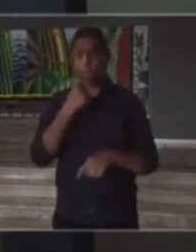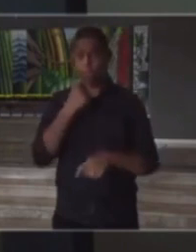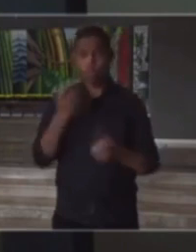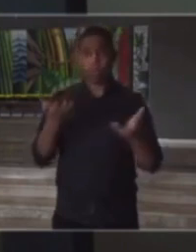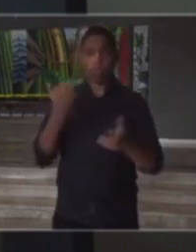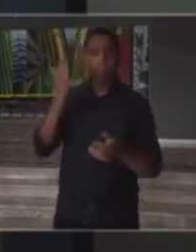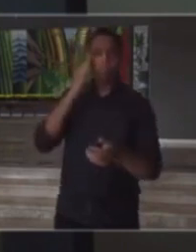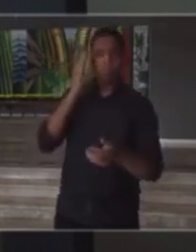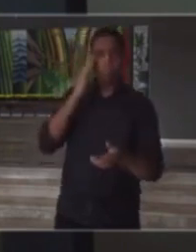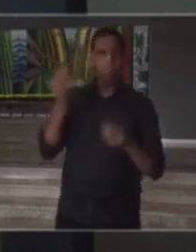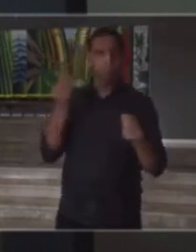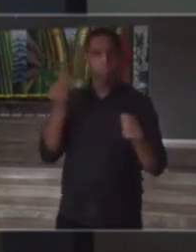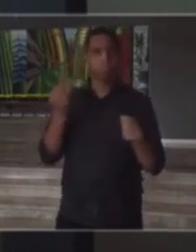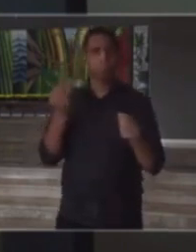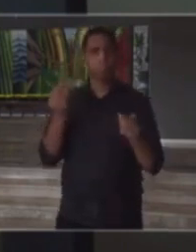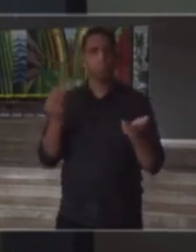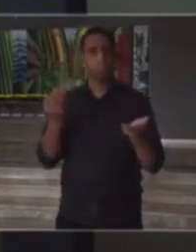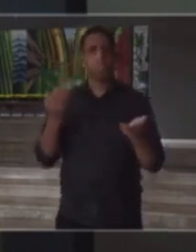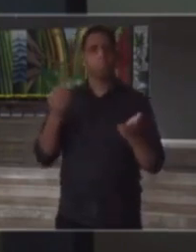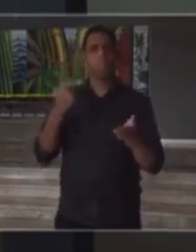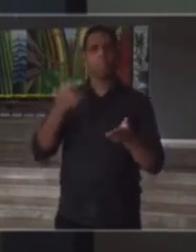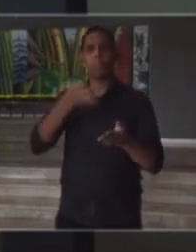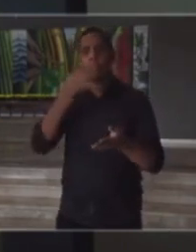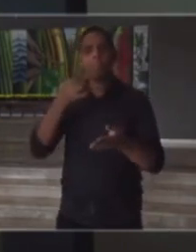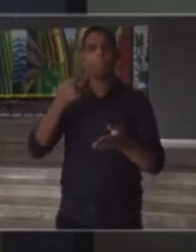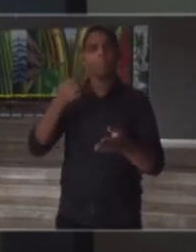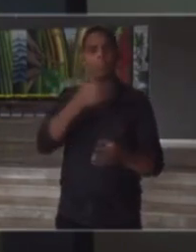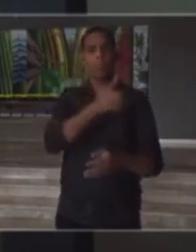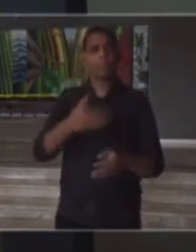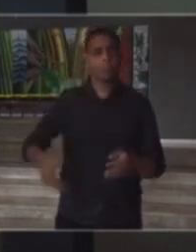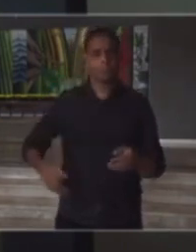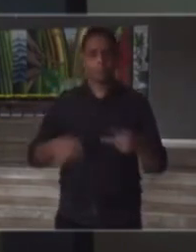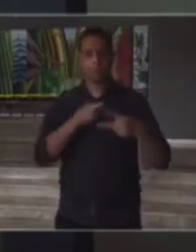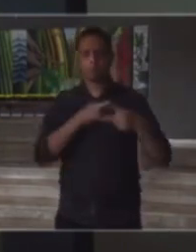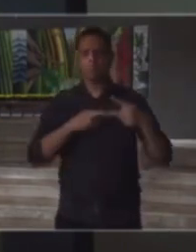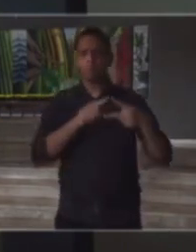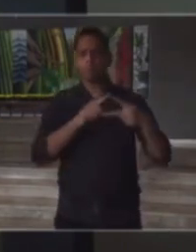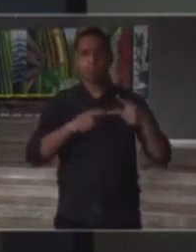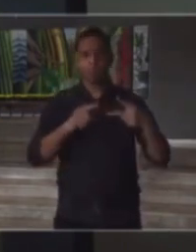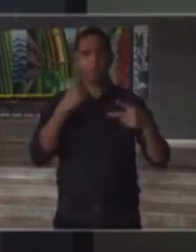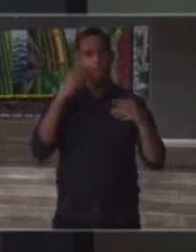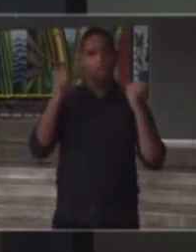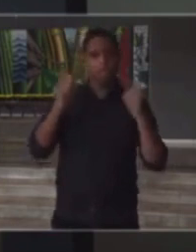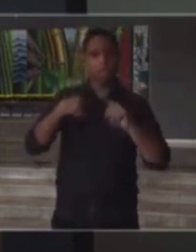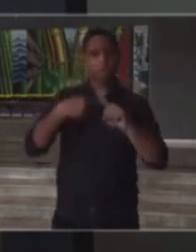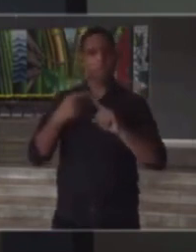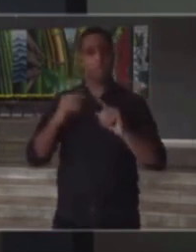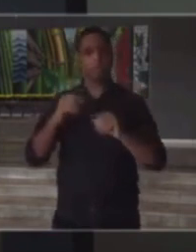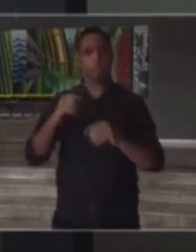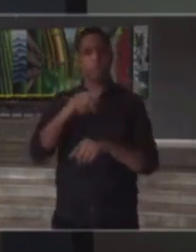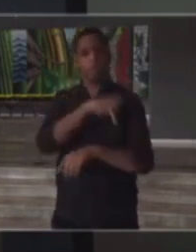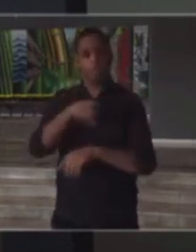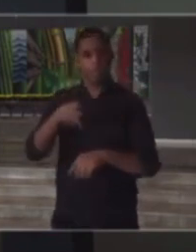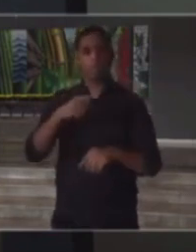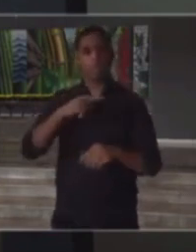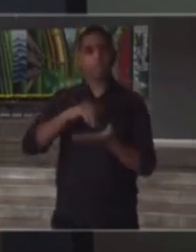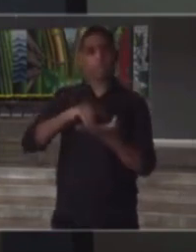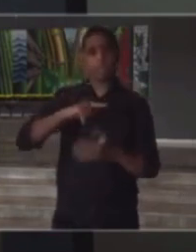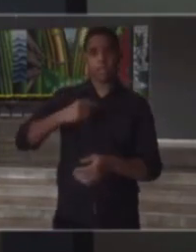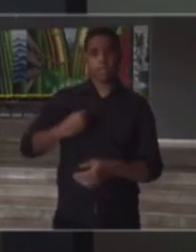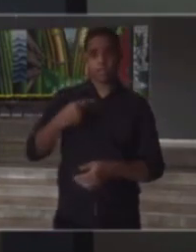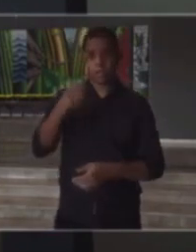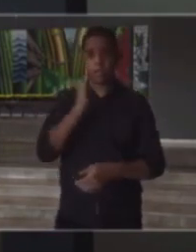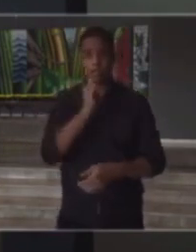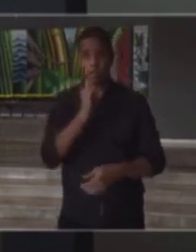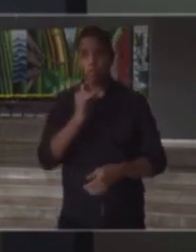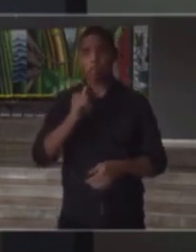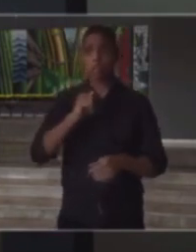queria entender, eu queria a avaliação do governo sobre essas duas medidas, eu vi até que o secretário está por aqui, então se ele puder comentar isso, saber